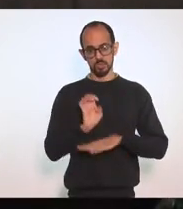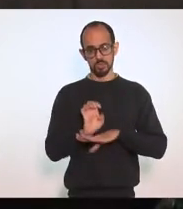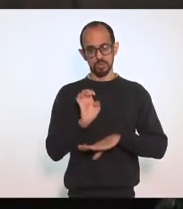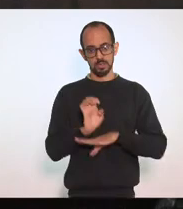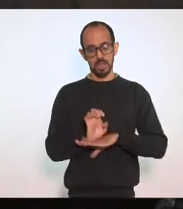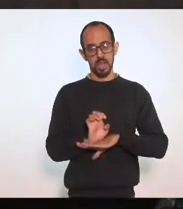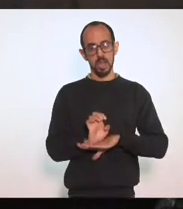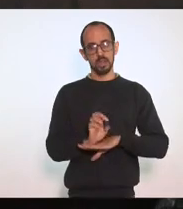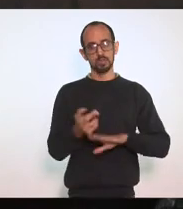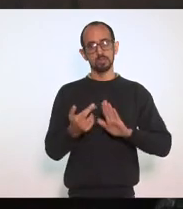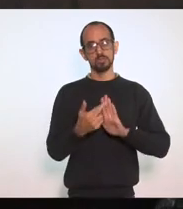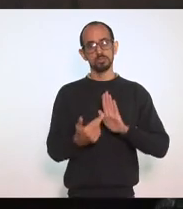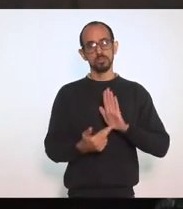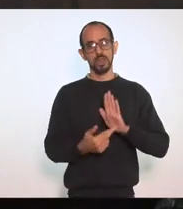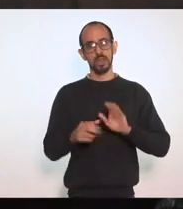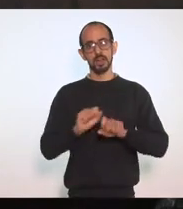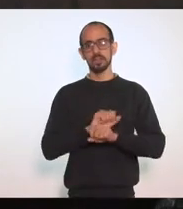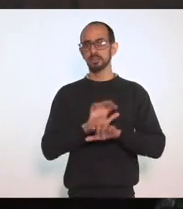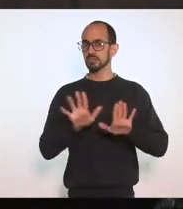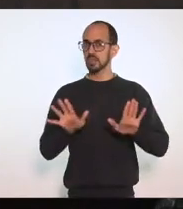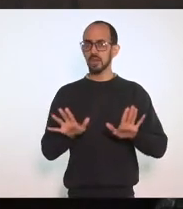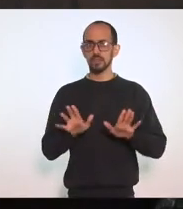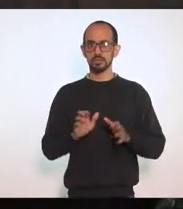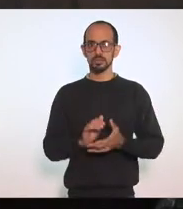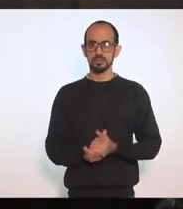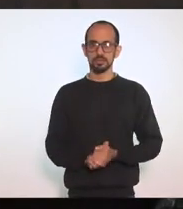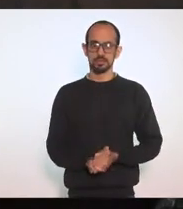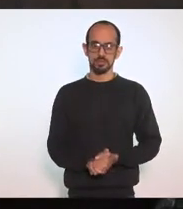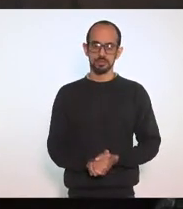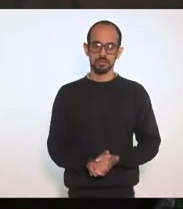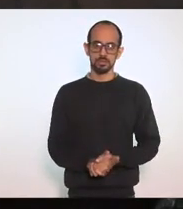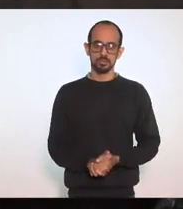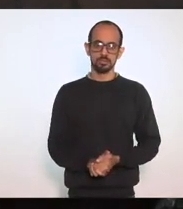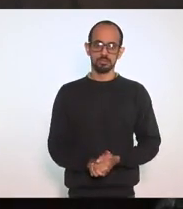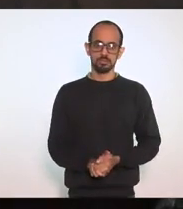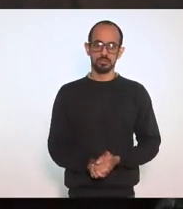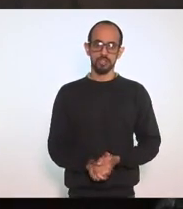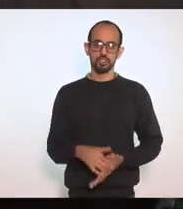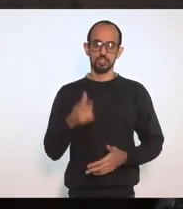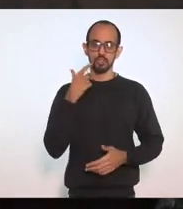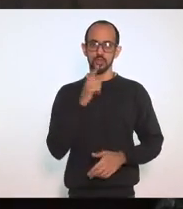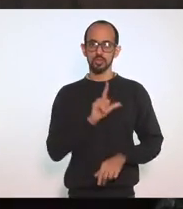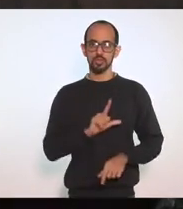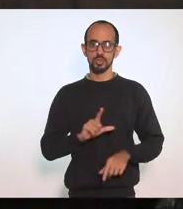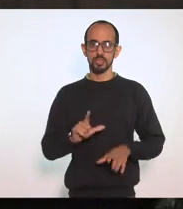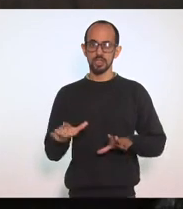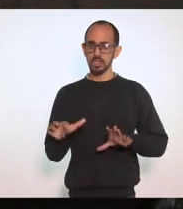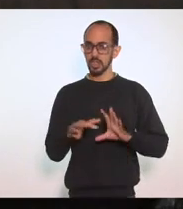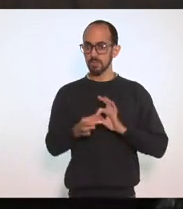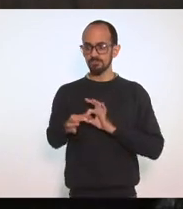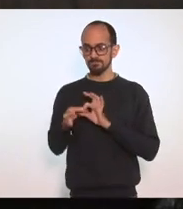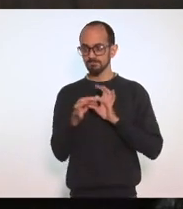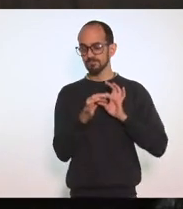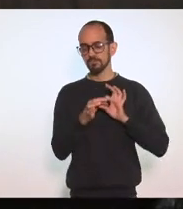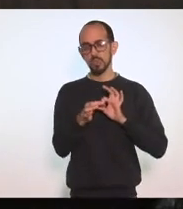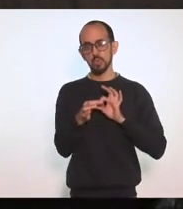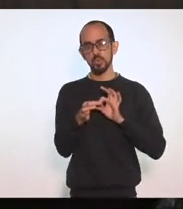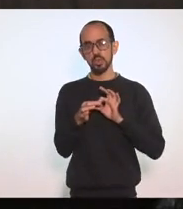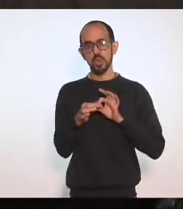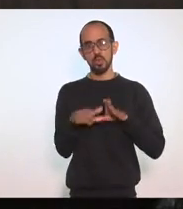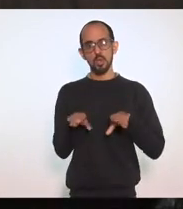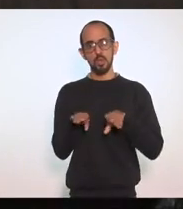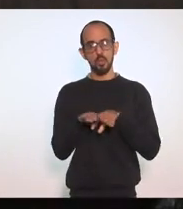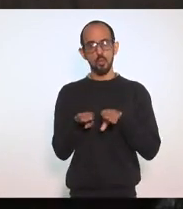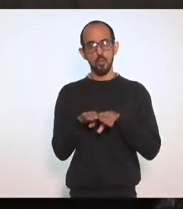critério Um critério Que seja Econime E aplicável Ao